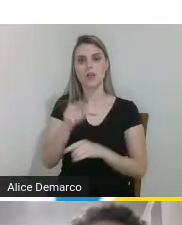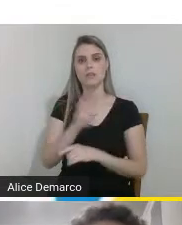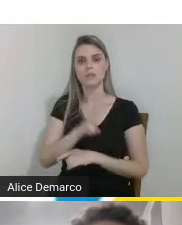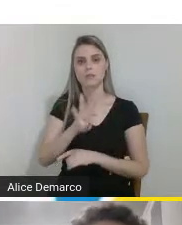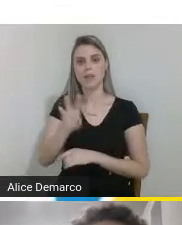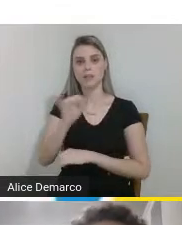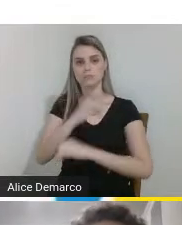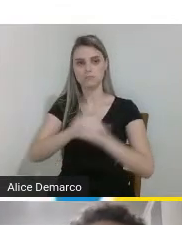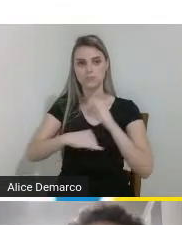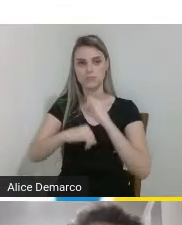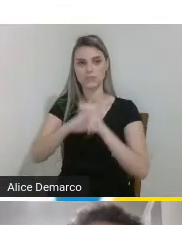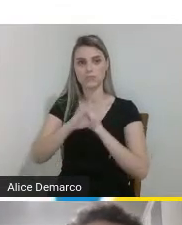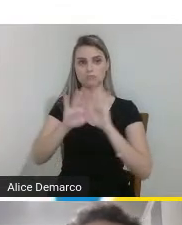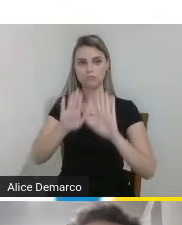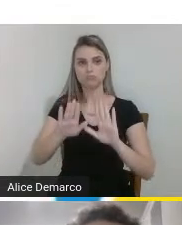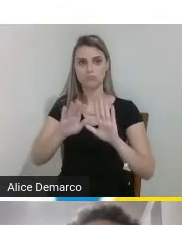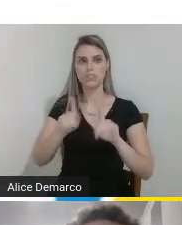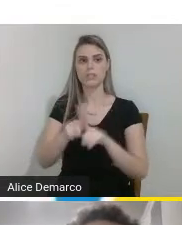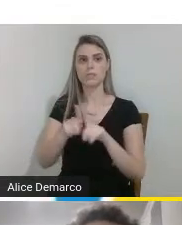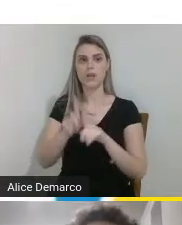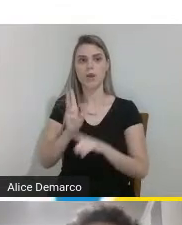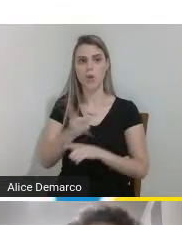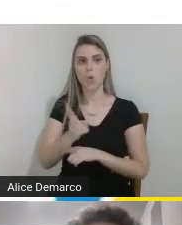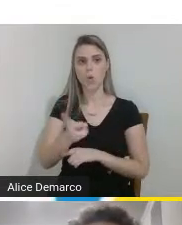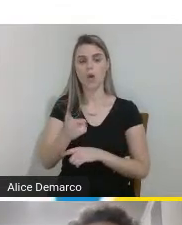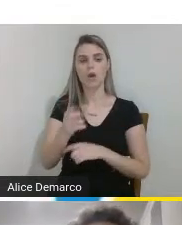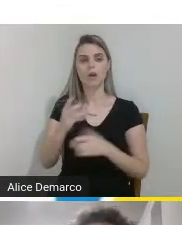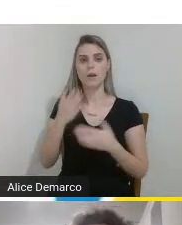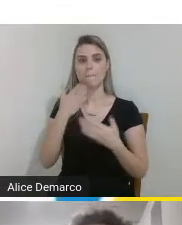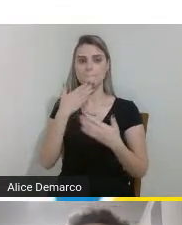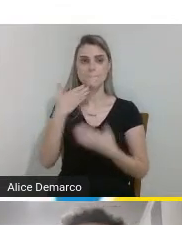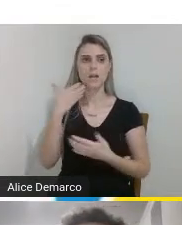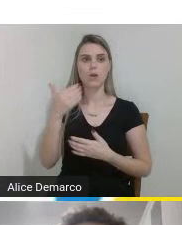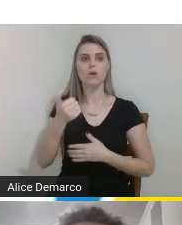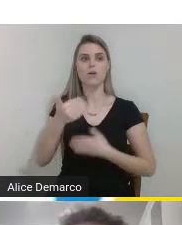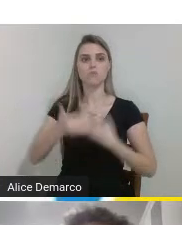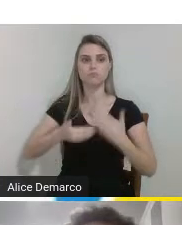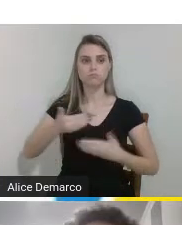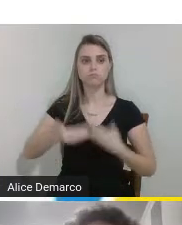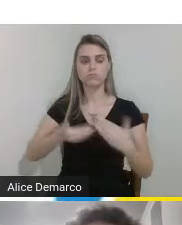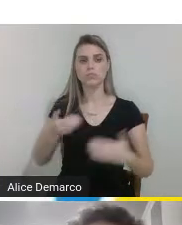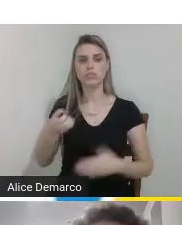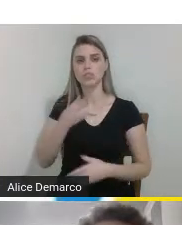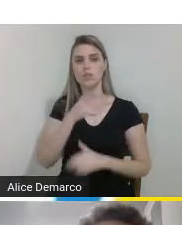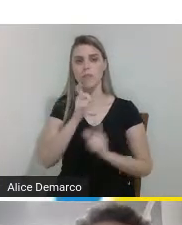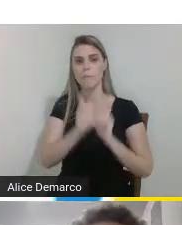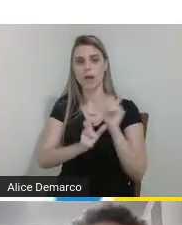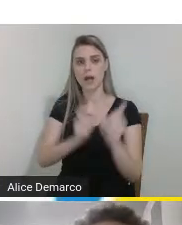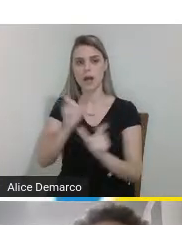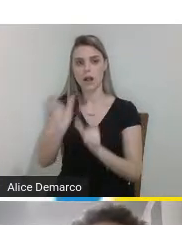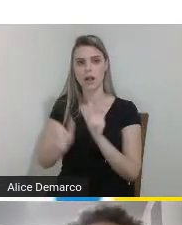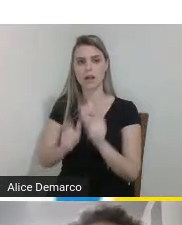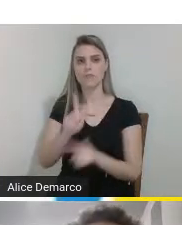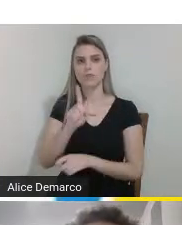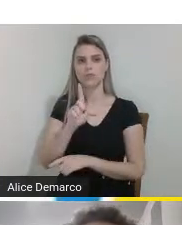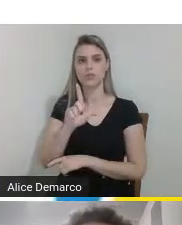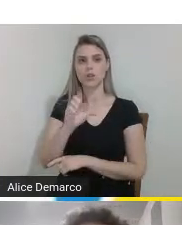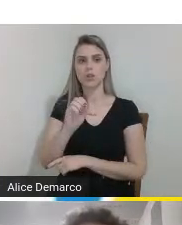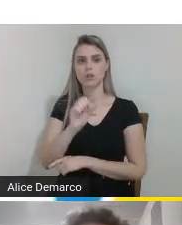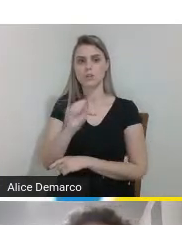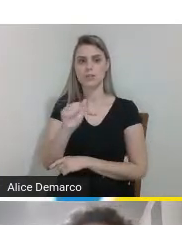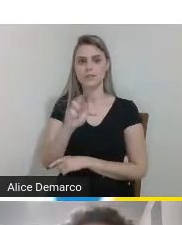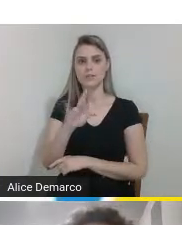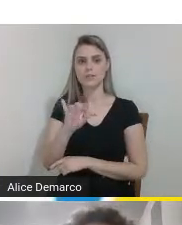internet e continuar sempre melhorando o site e acrescentando novas palavras no meu glossário próximo